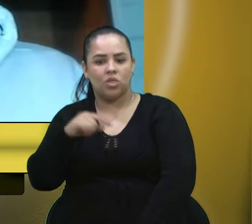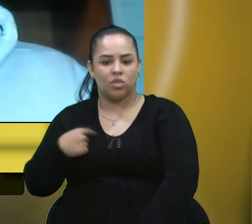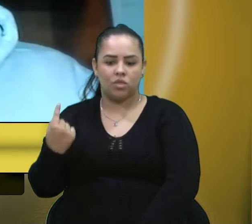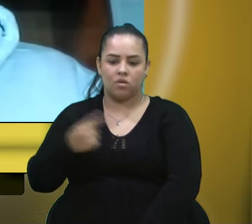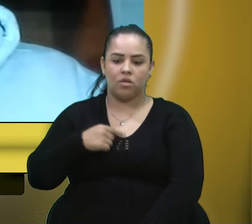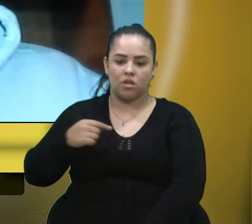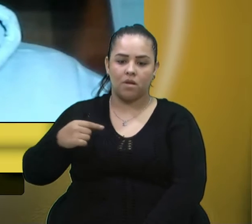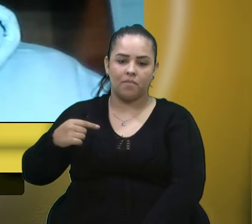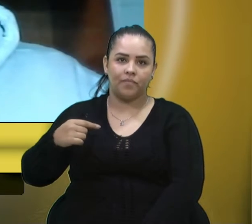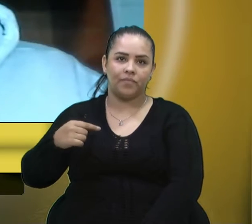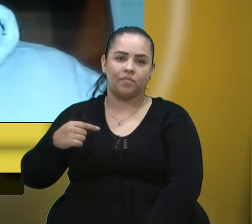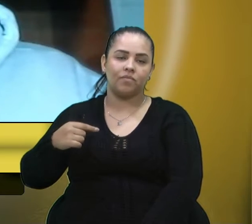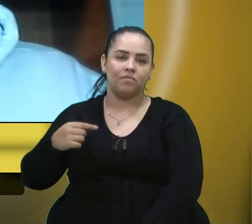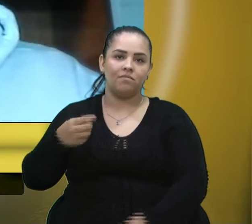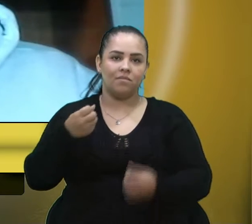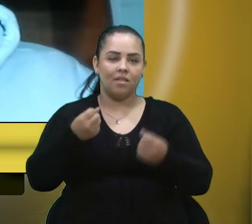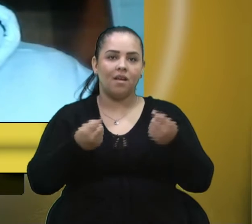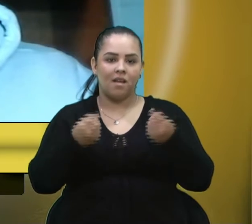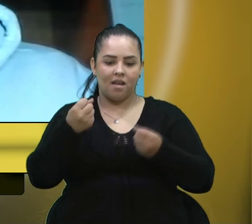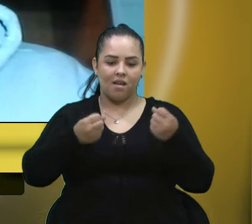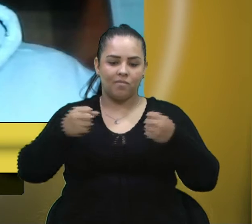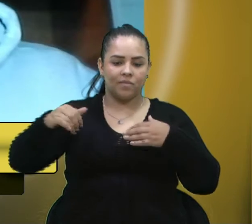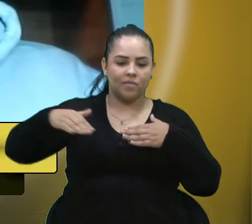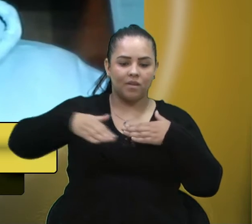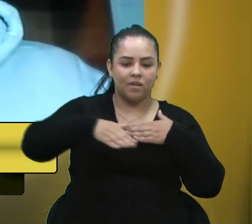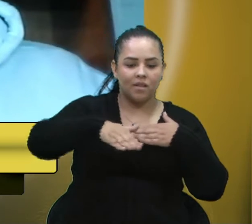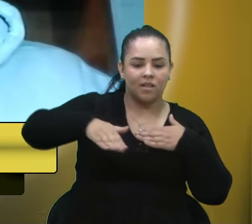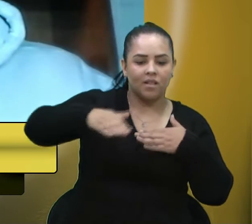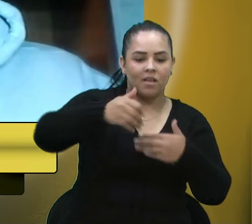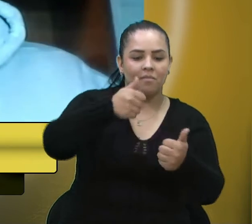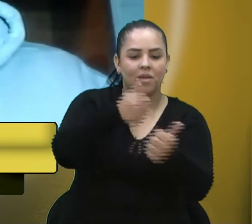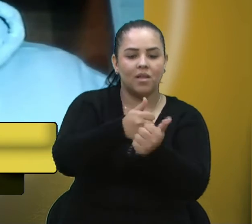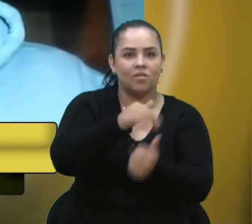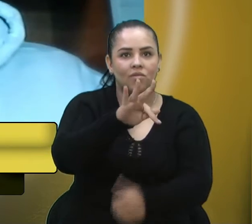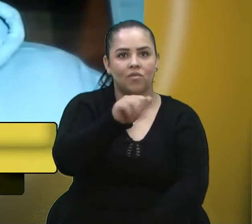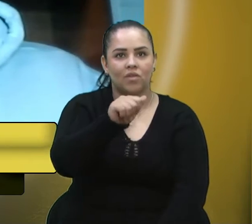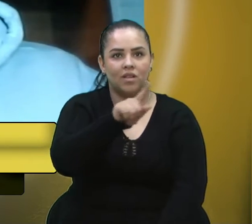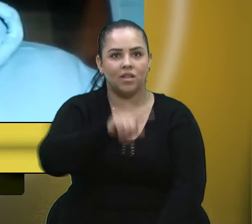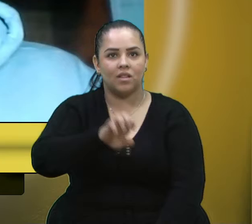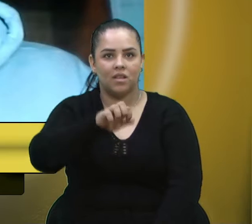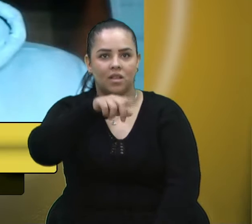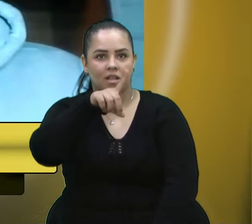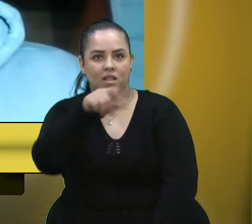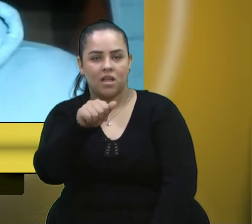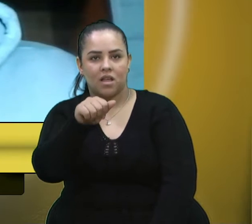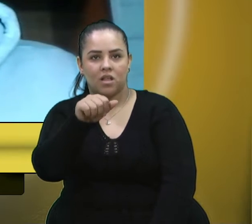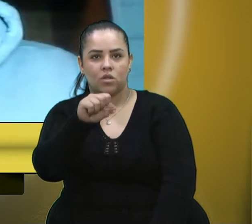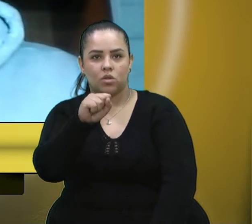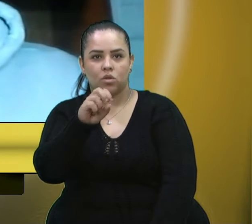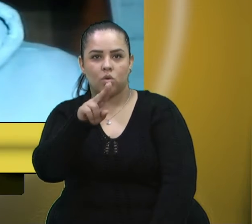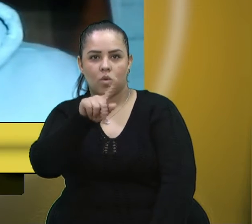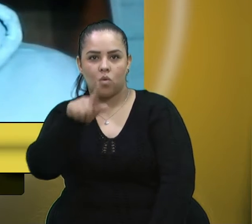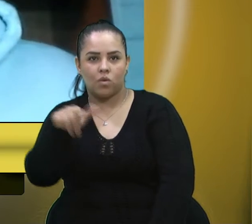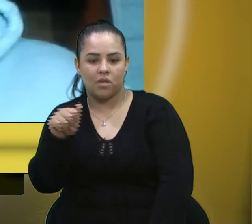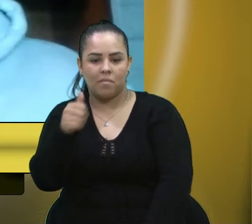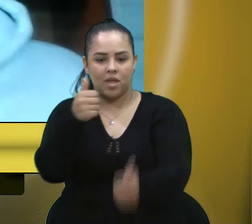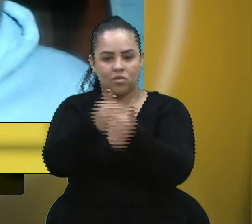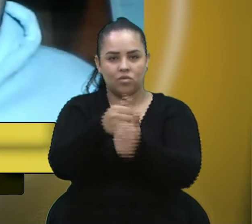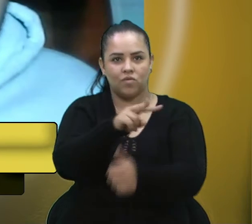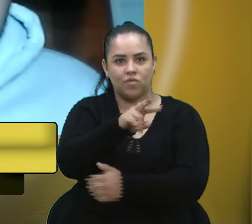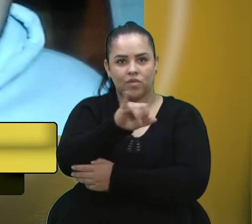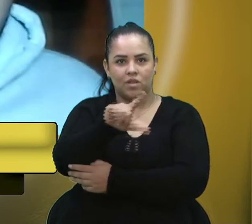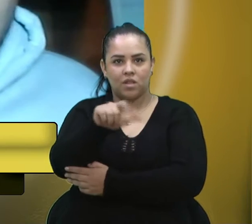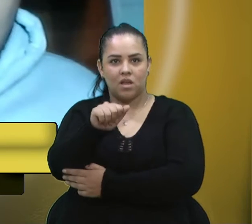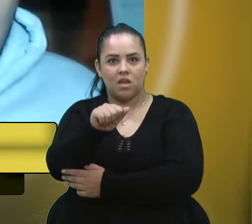indo a... eu não sei exatamente o nome da estrada, mas indo em direção ali ao entroncamento de Vila Oliva, dobra à direita, tem a